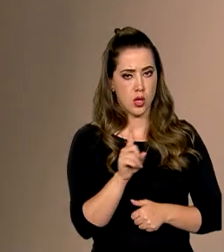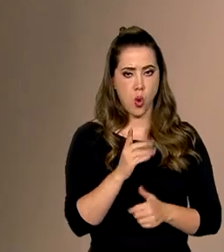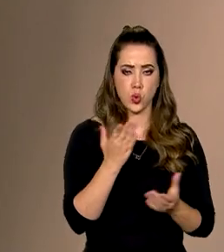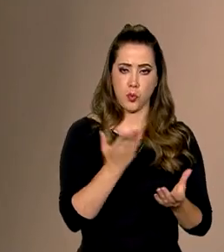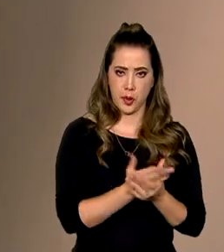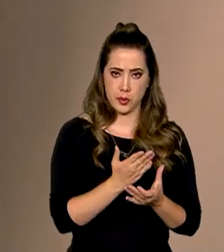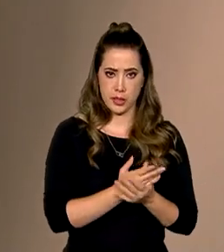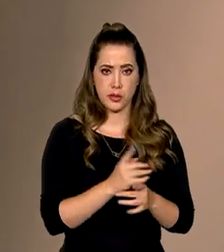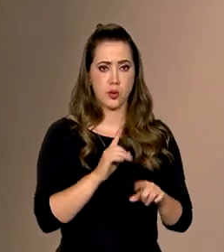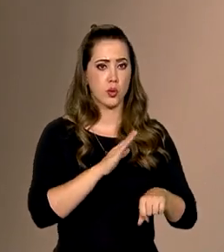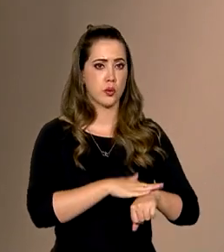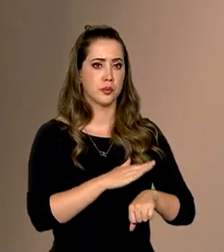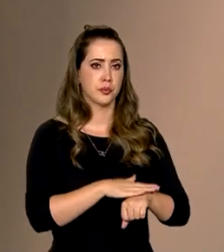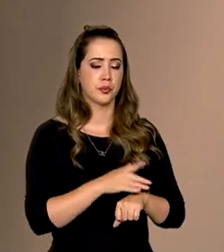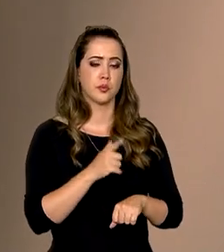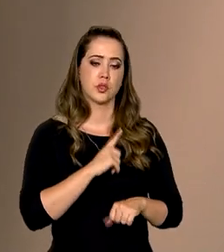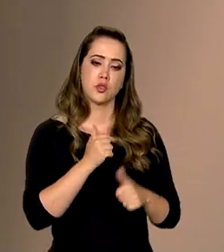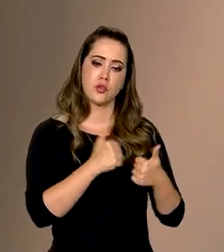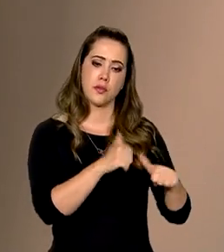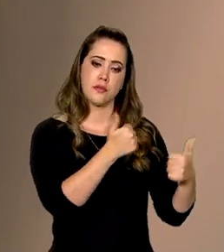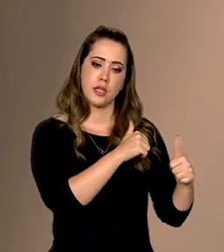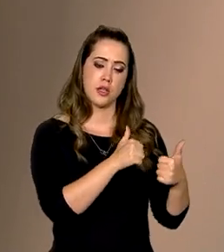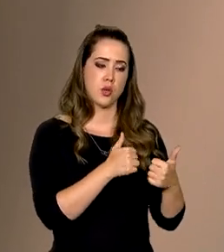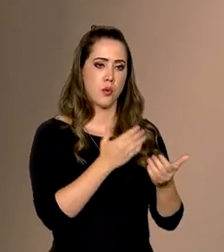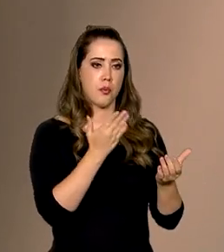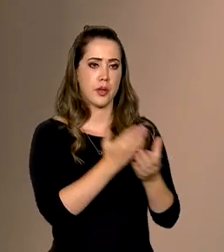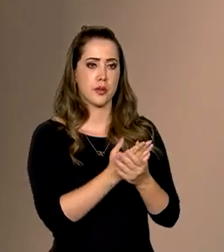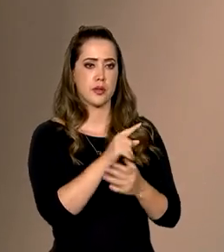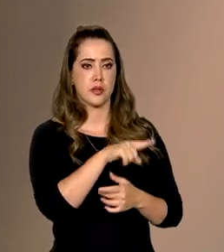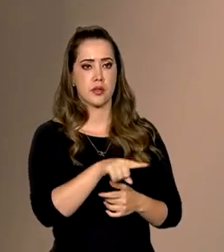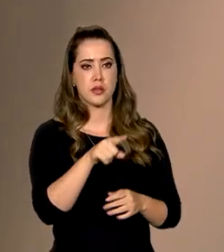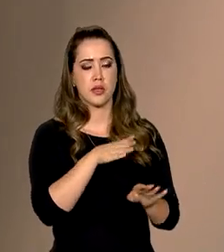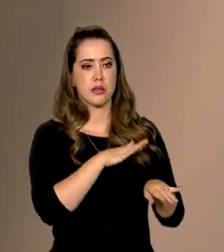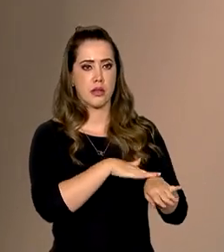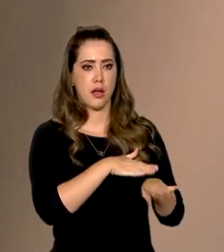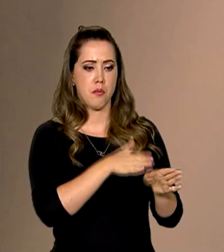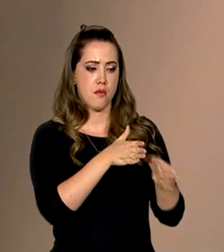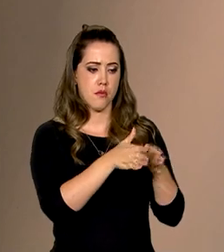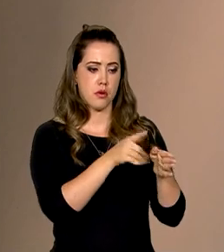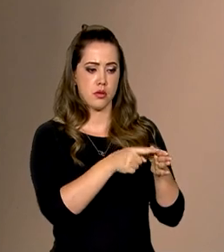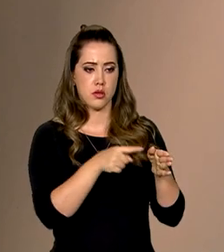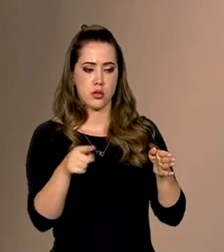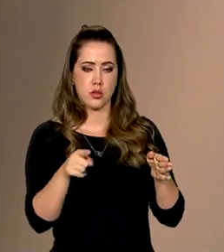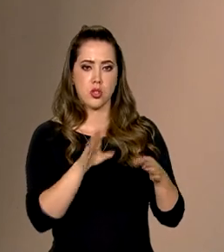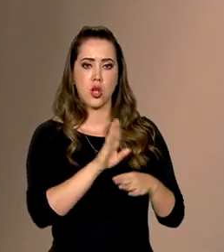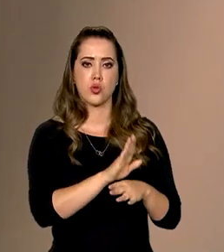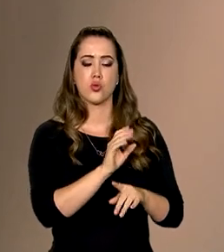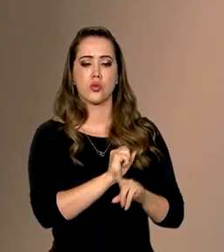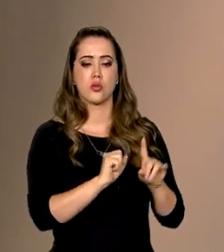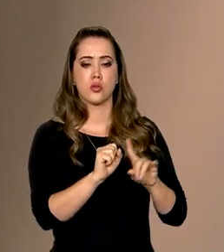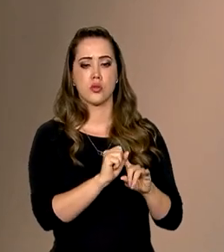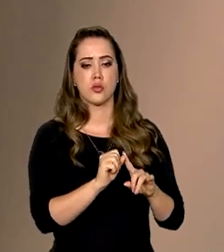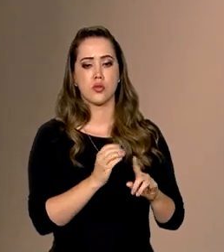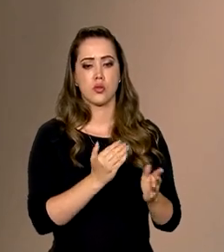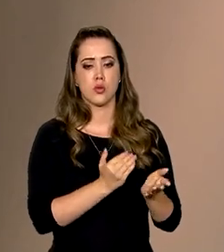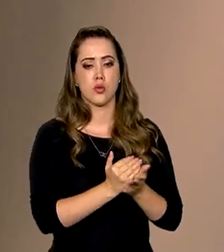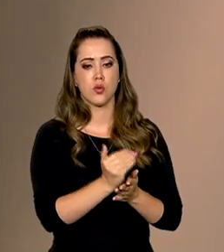Quando você estivesse analisando o processo, é que esse tempo para efeito de benefícios sociais era